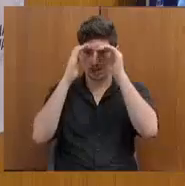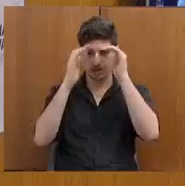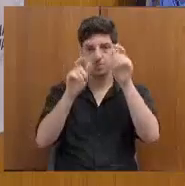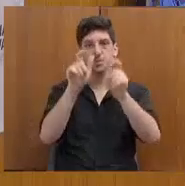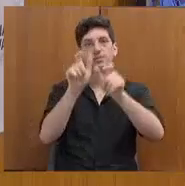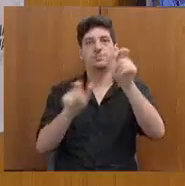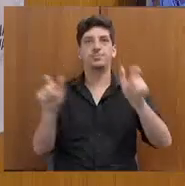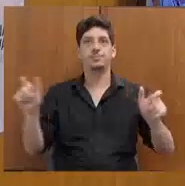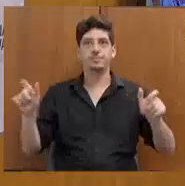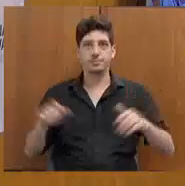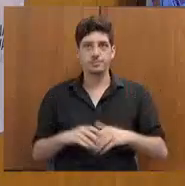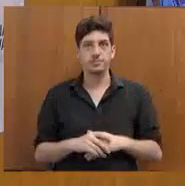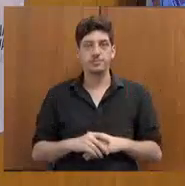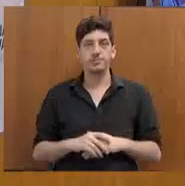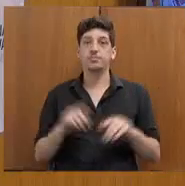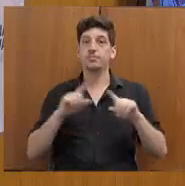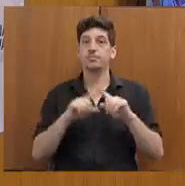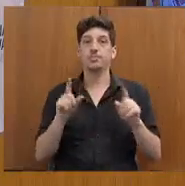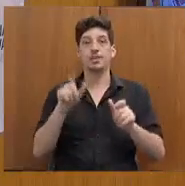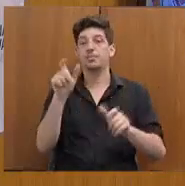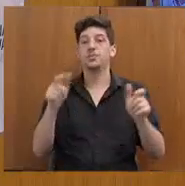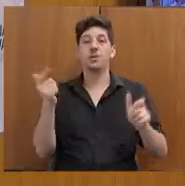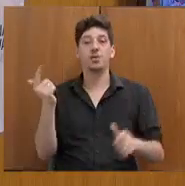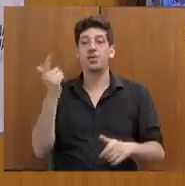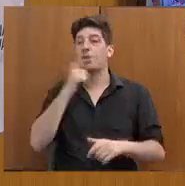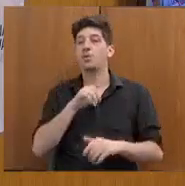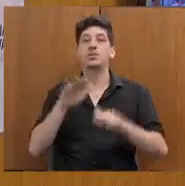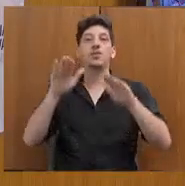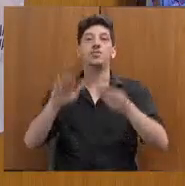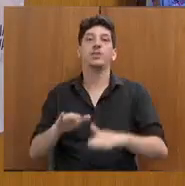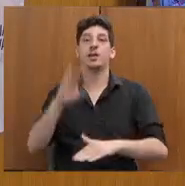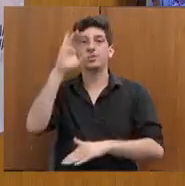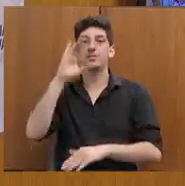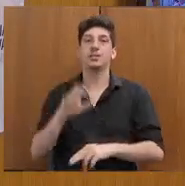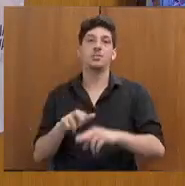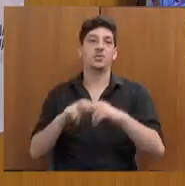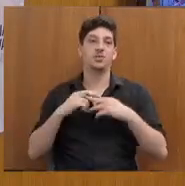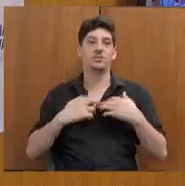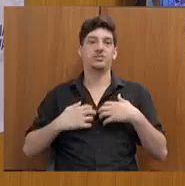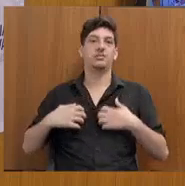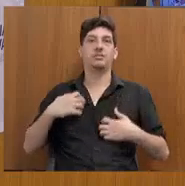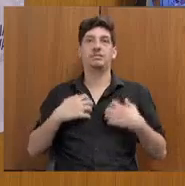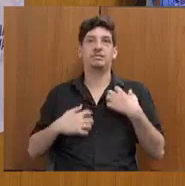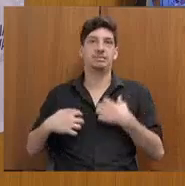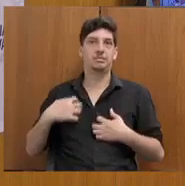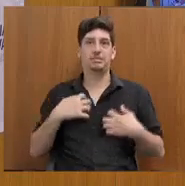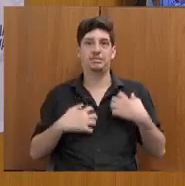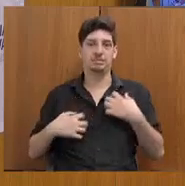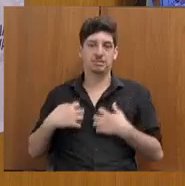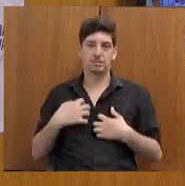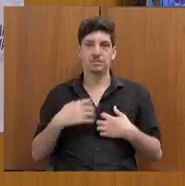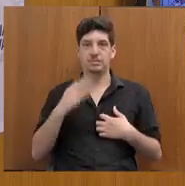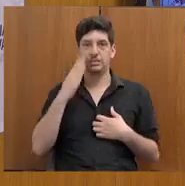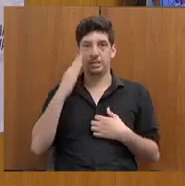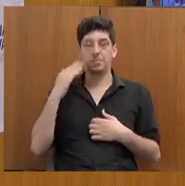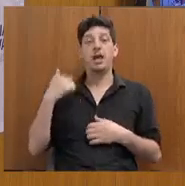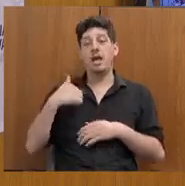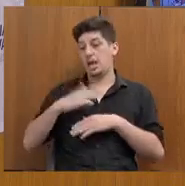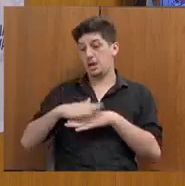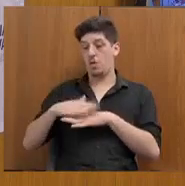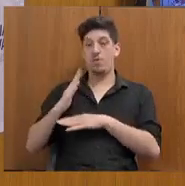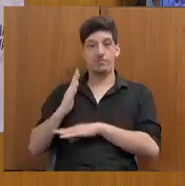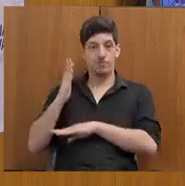pessoas não estão conseguindo ficar lá pelo clima que está. Então, eu vou lá exatamente.